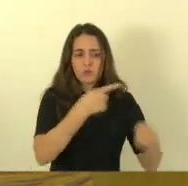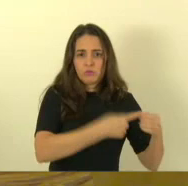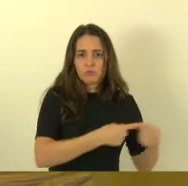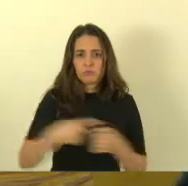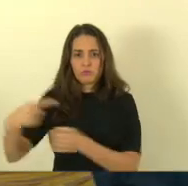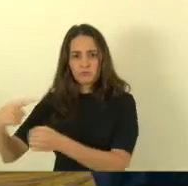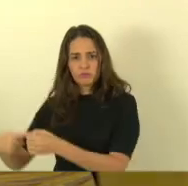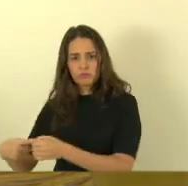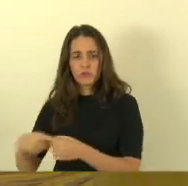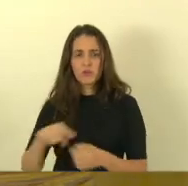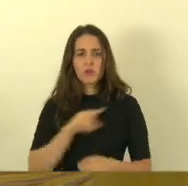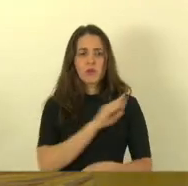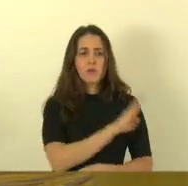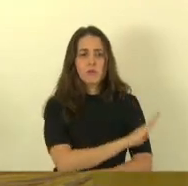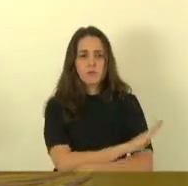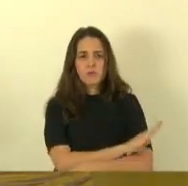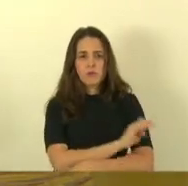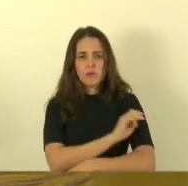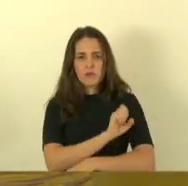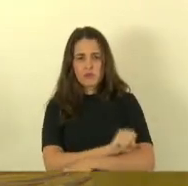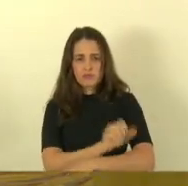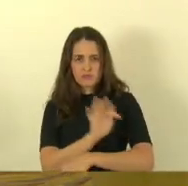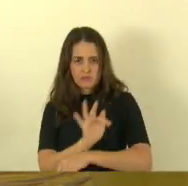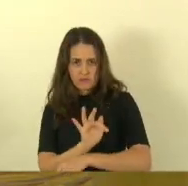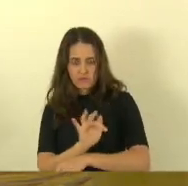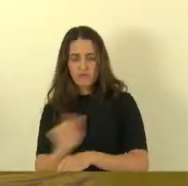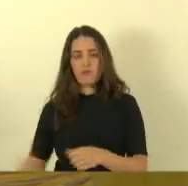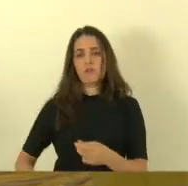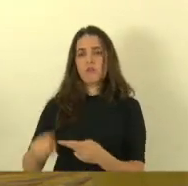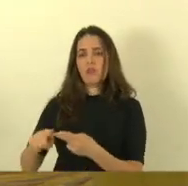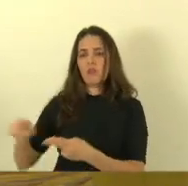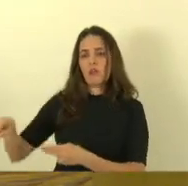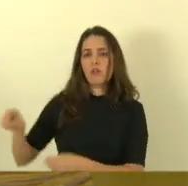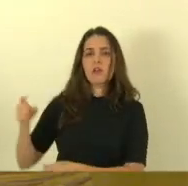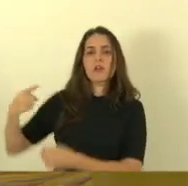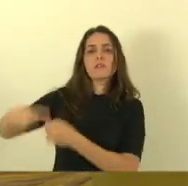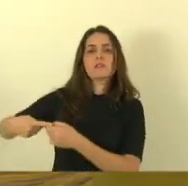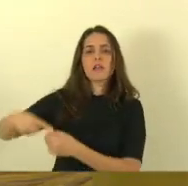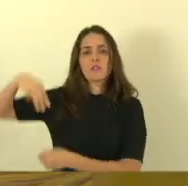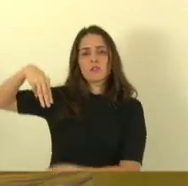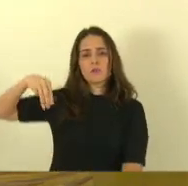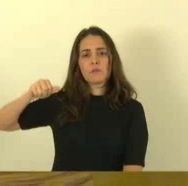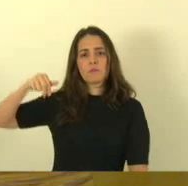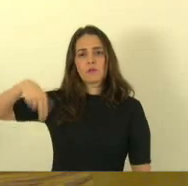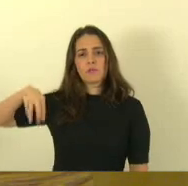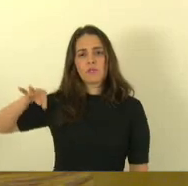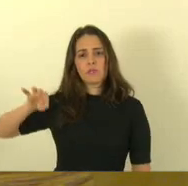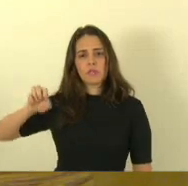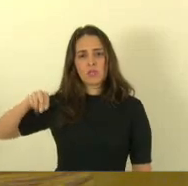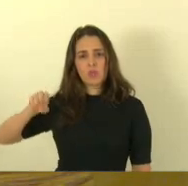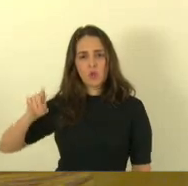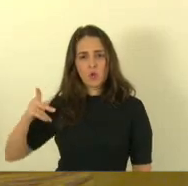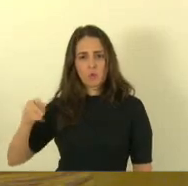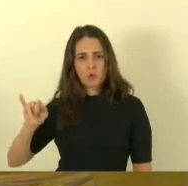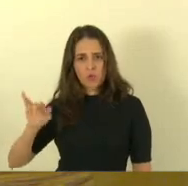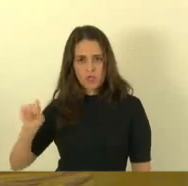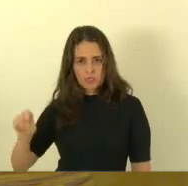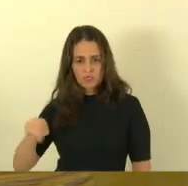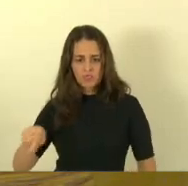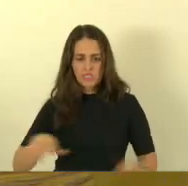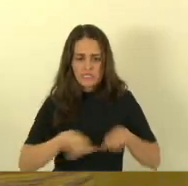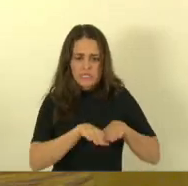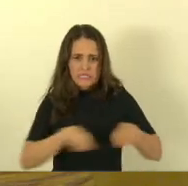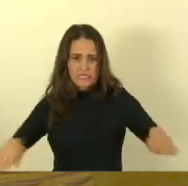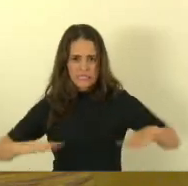a Mantenópolis pavimentado. Cidadão que quer ir de uma cidade a outra tem que ir numa estrada de chão. Quando chove,